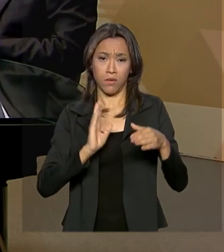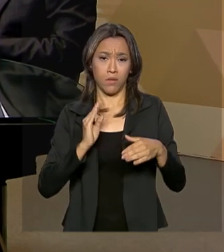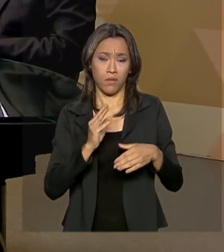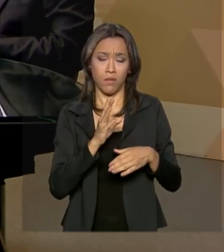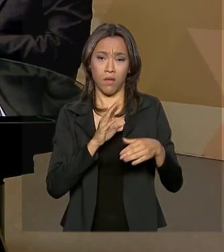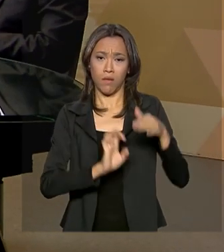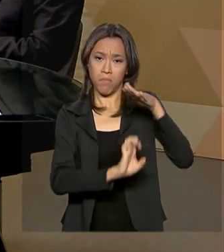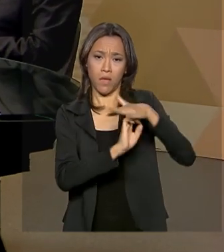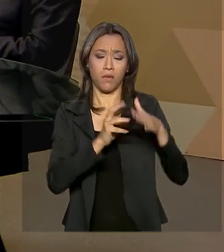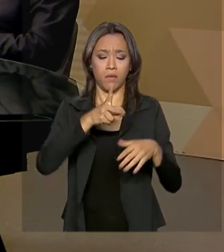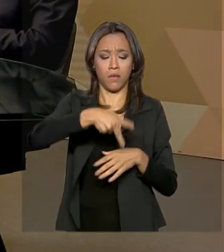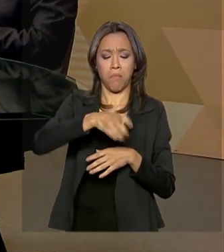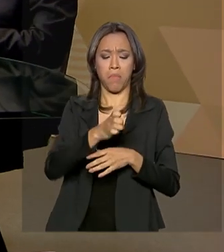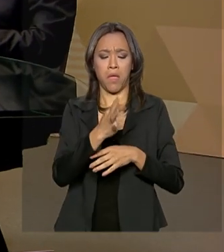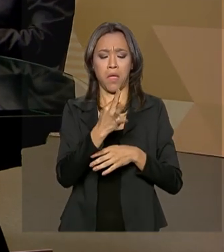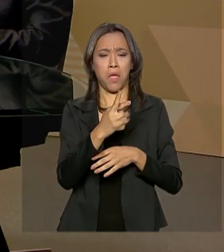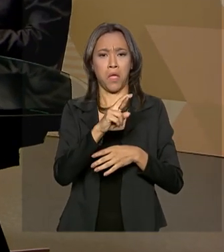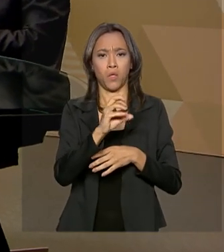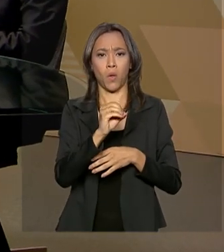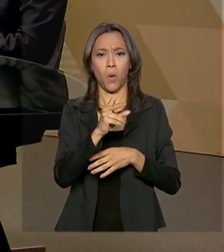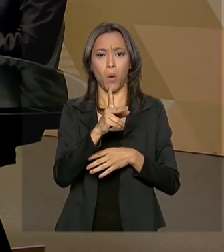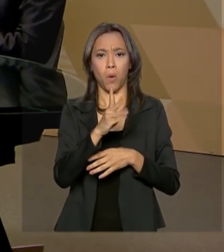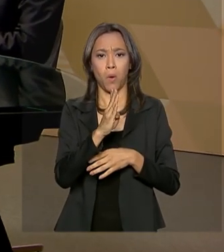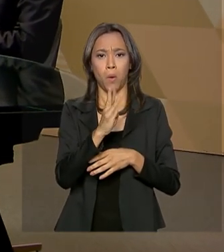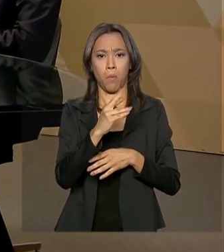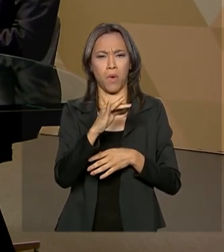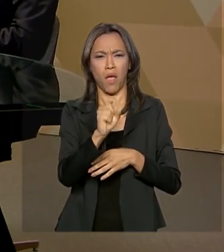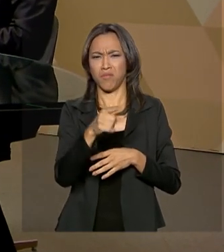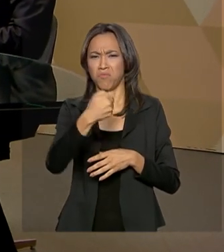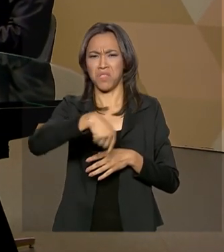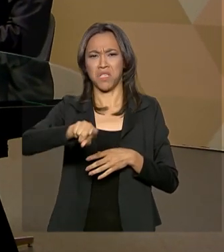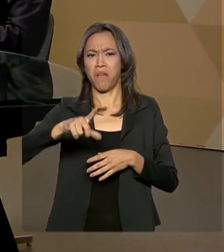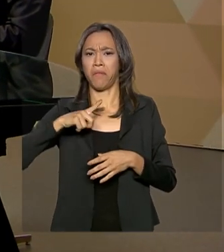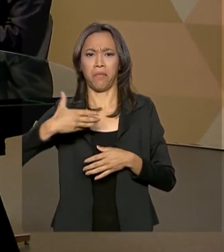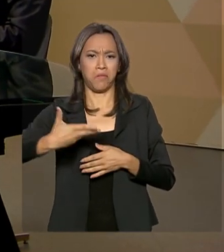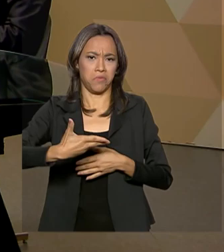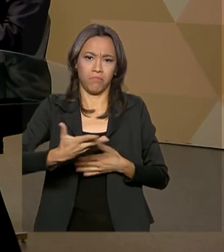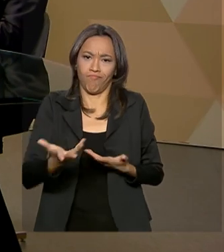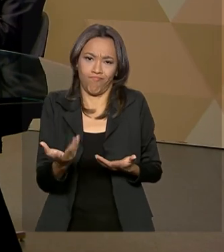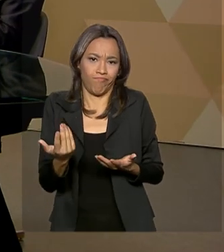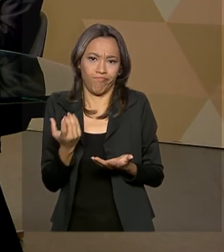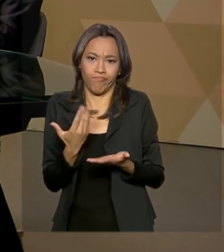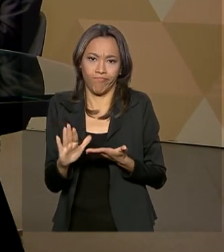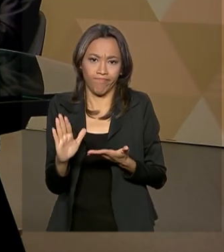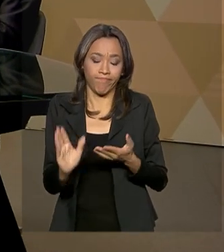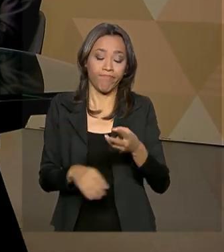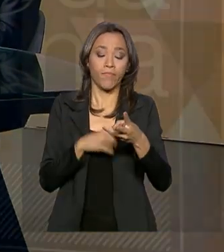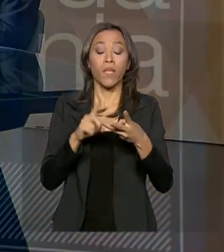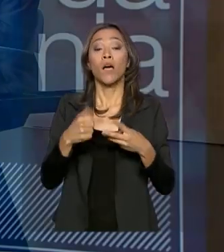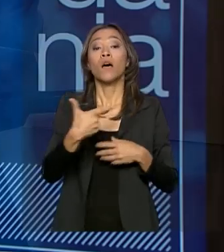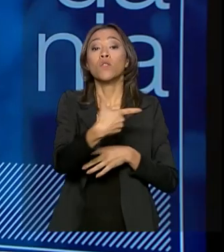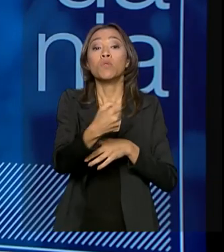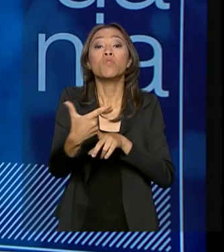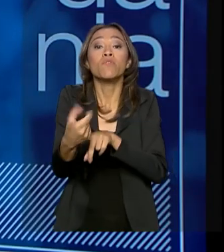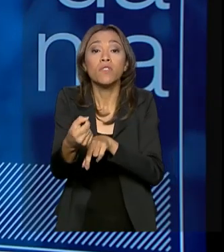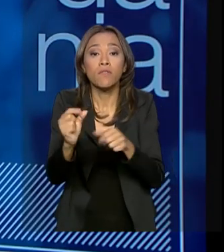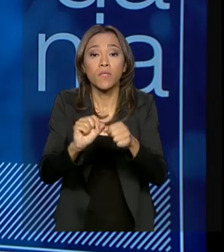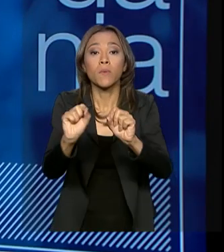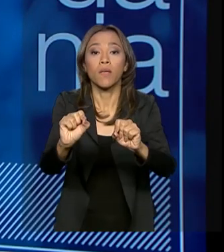um banco ter a ação de uma empresa não financeira, vendemos. Para 2020, o que a gente vai fazer? Focar